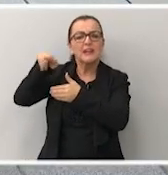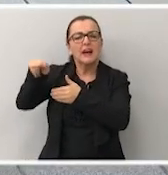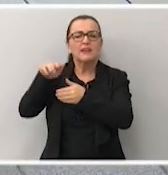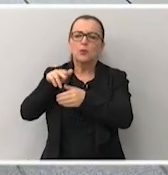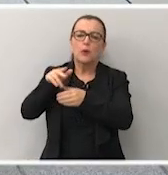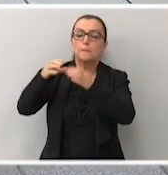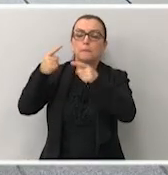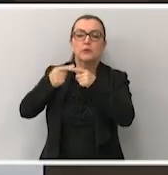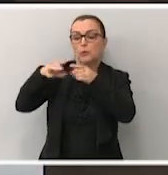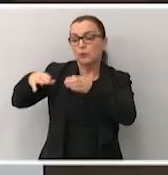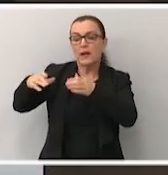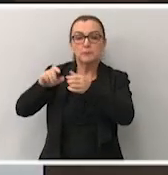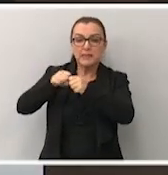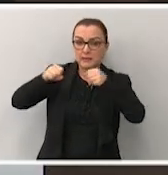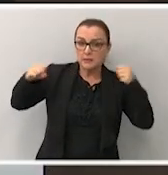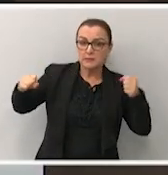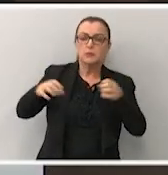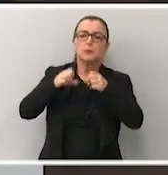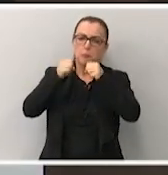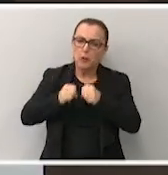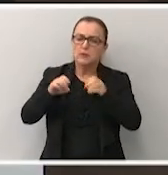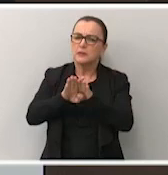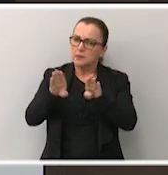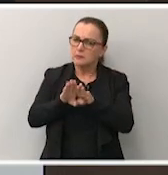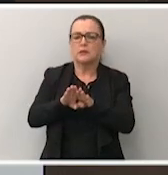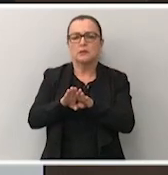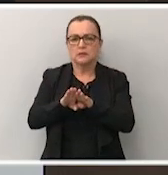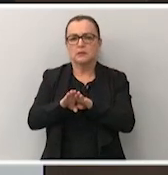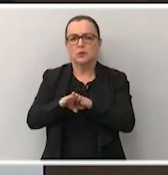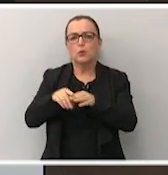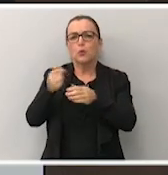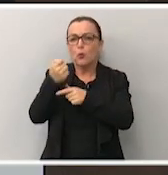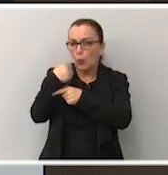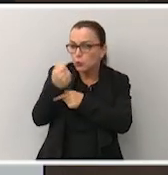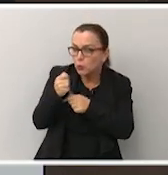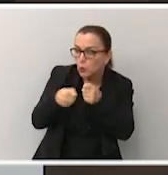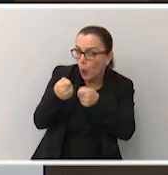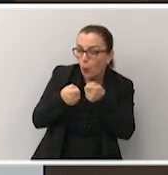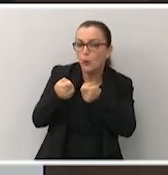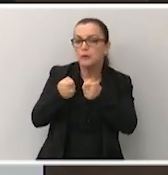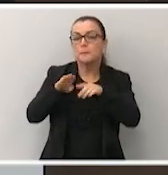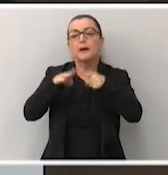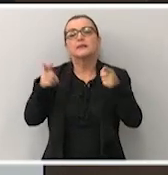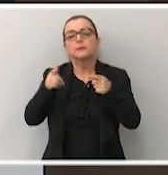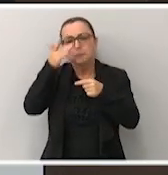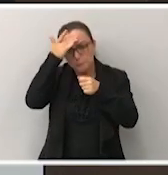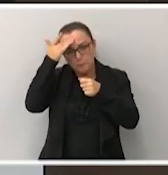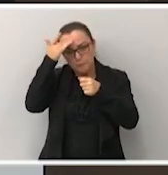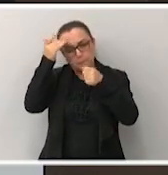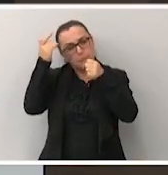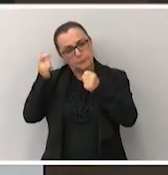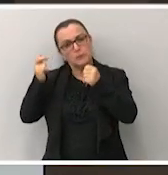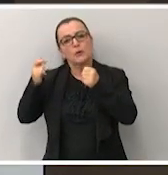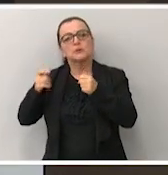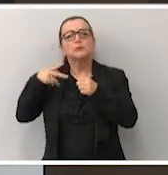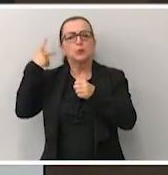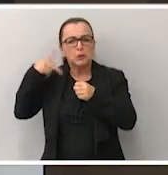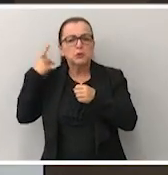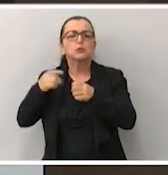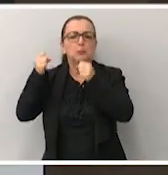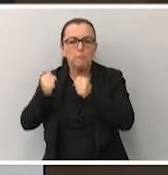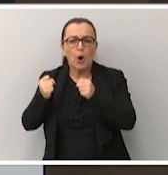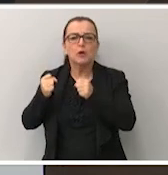bastante espaçoso, poderá, assim, obviamente, com controle maior, tal, mas, assim, ter a chegada dos